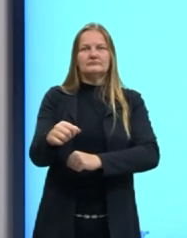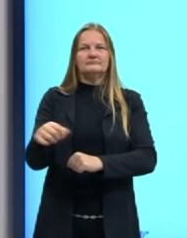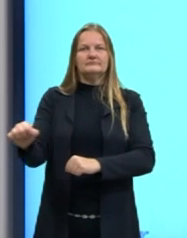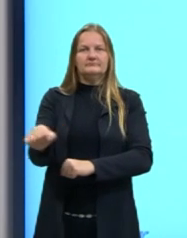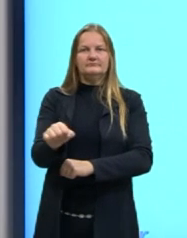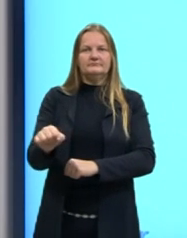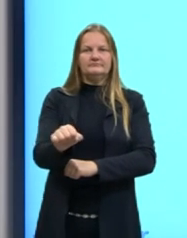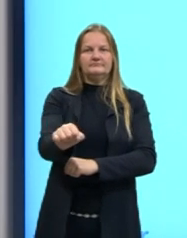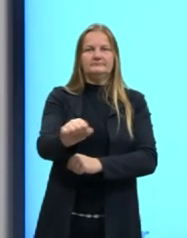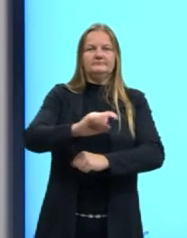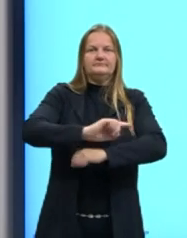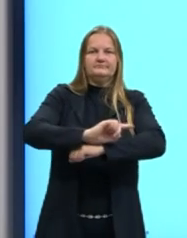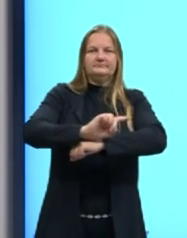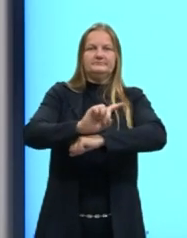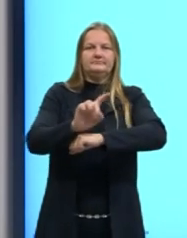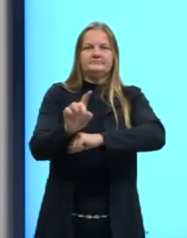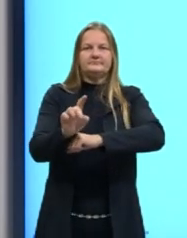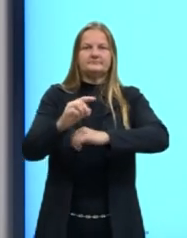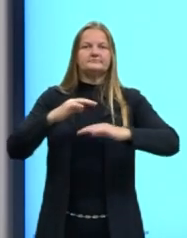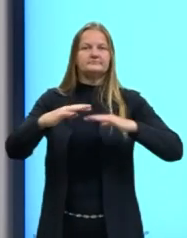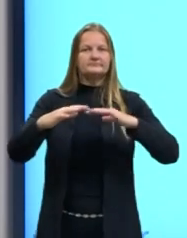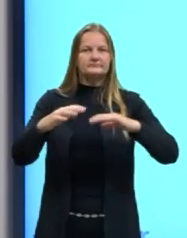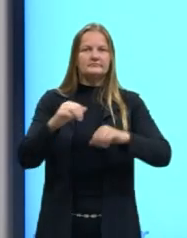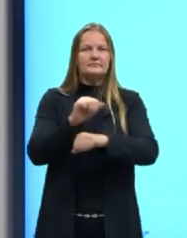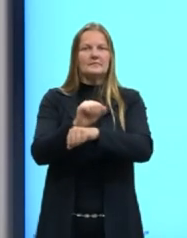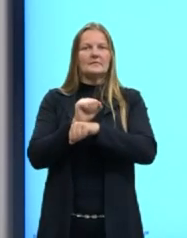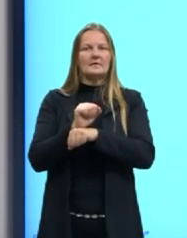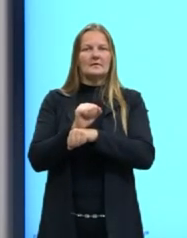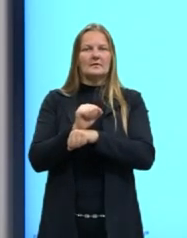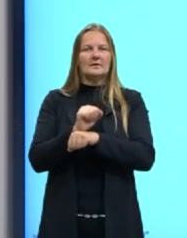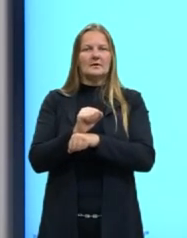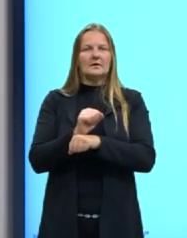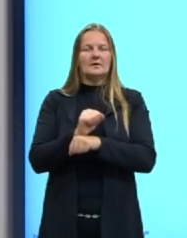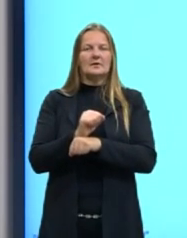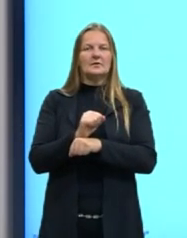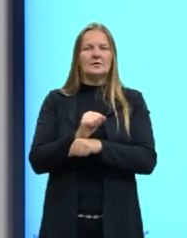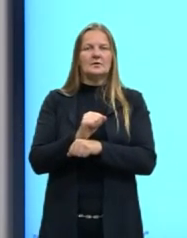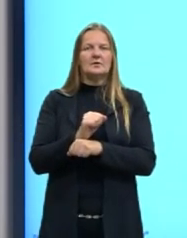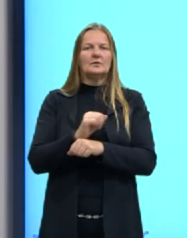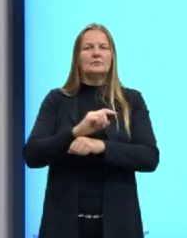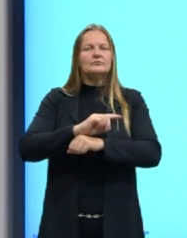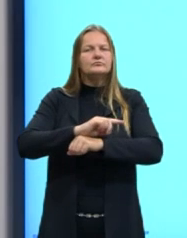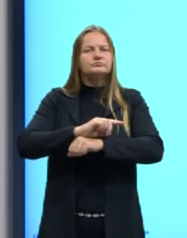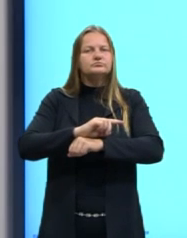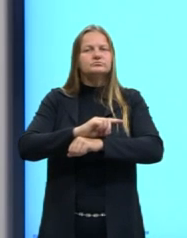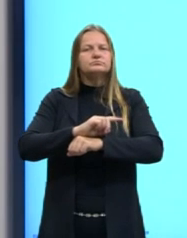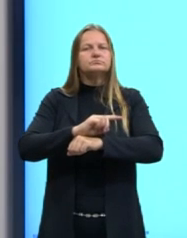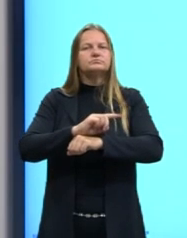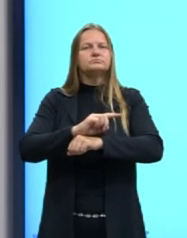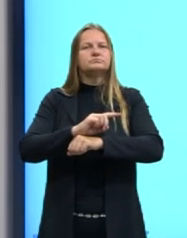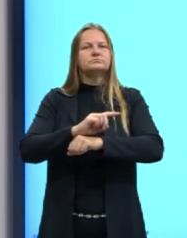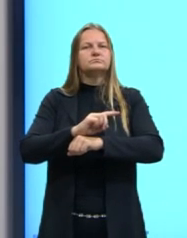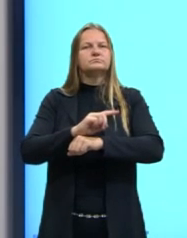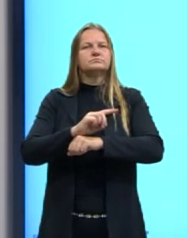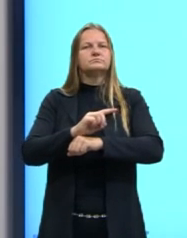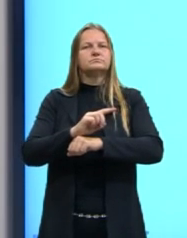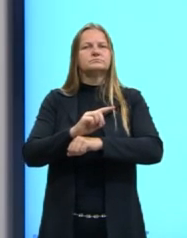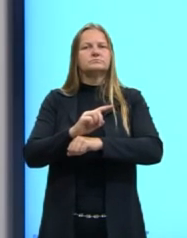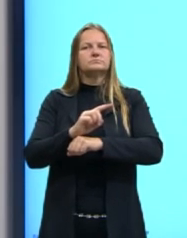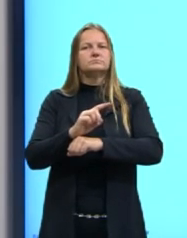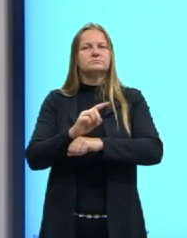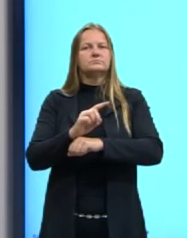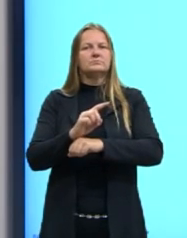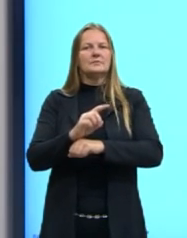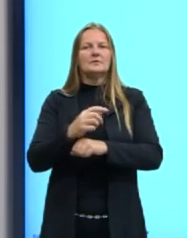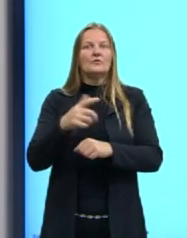colocar o carro em movimento, ele está parado. Então, ela é uma marcha de menor velocidade, você não consegue desenvolver uma